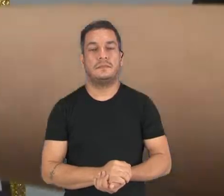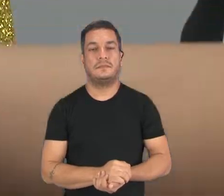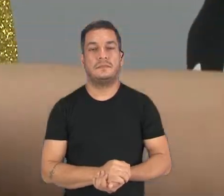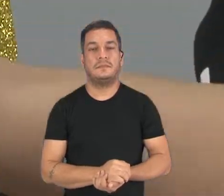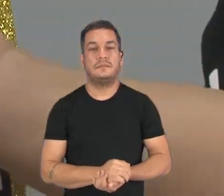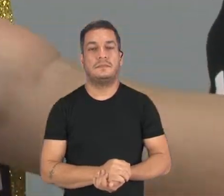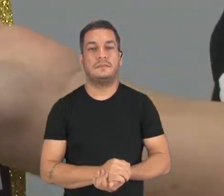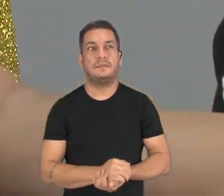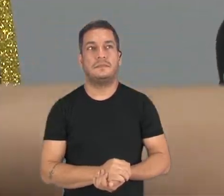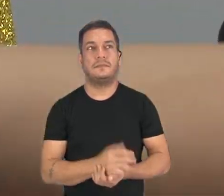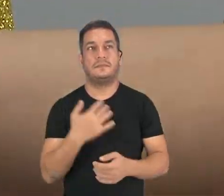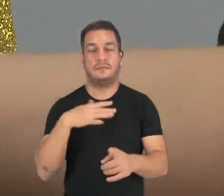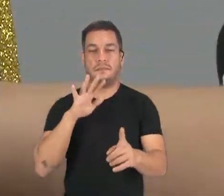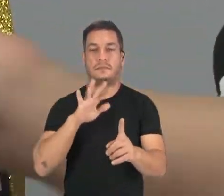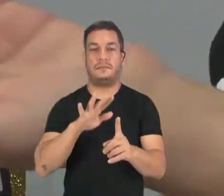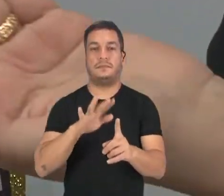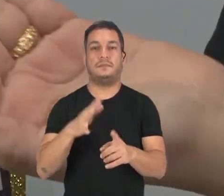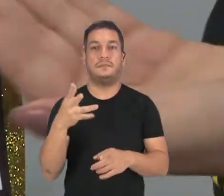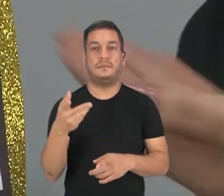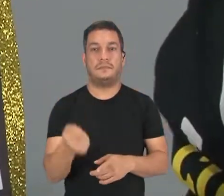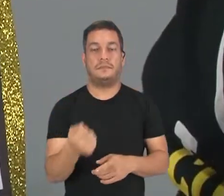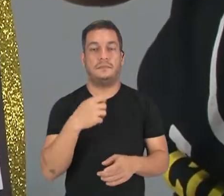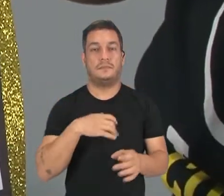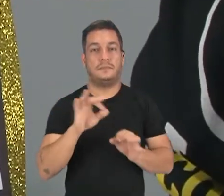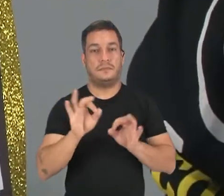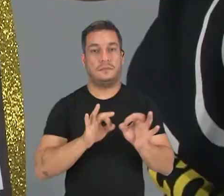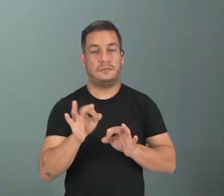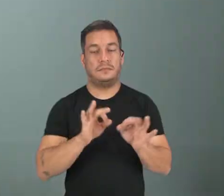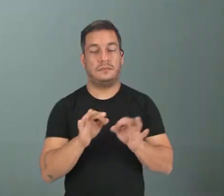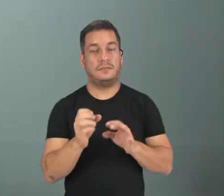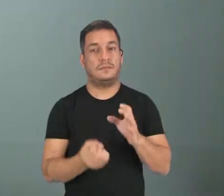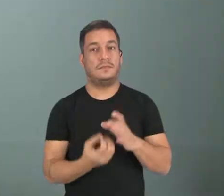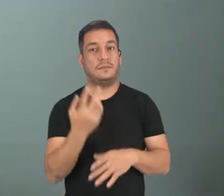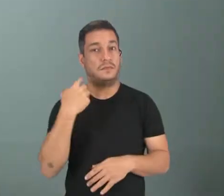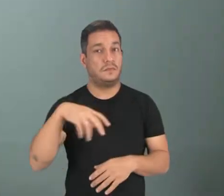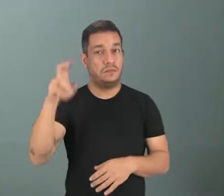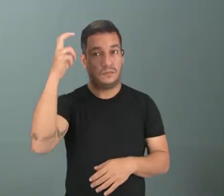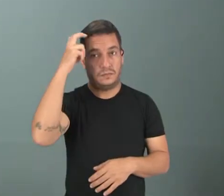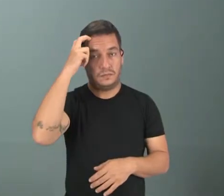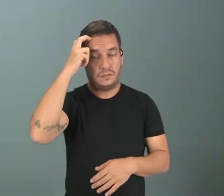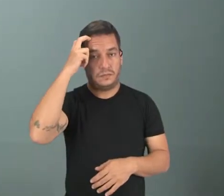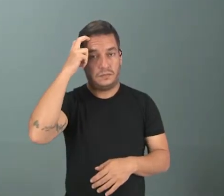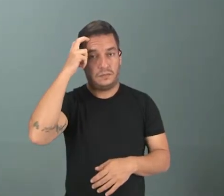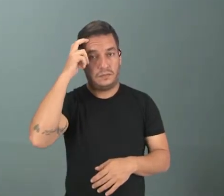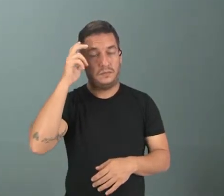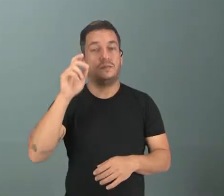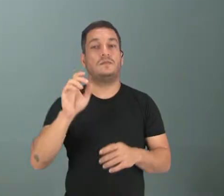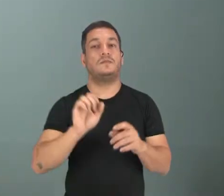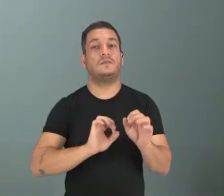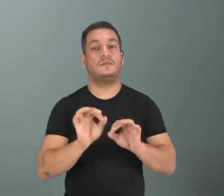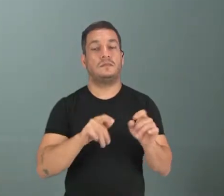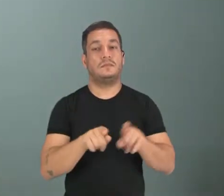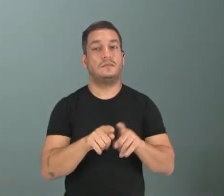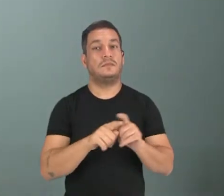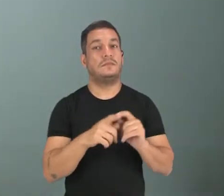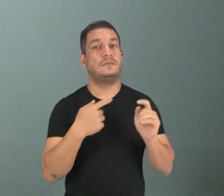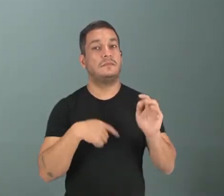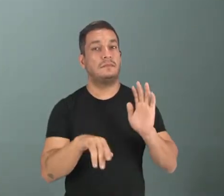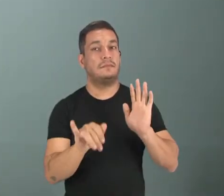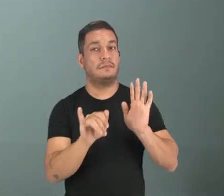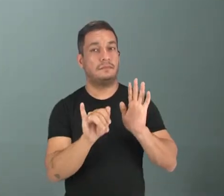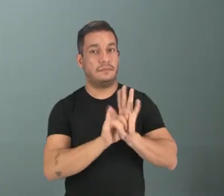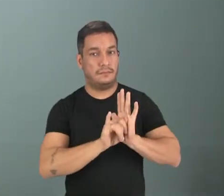A influência africana na formação de nossa cultura, na formação de nossa identidade.